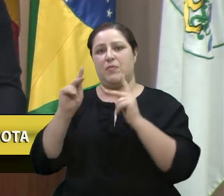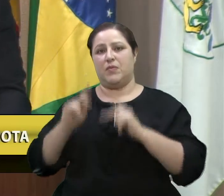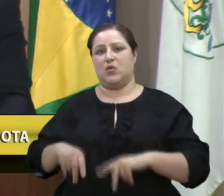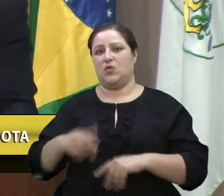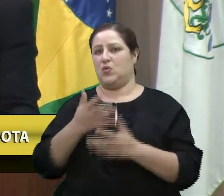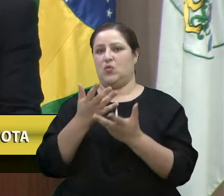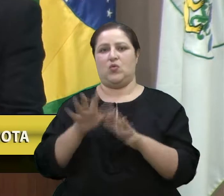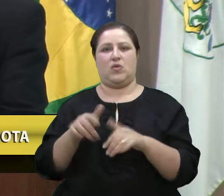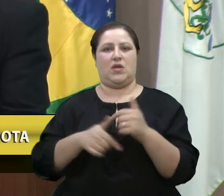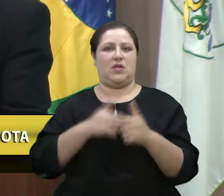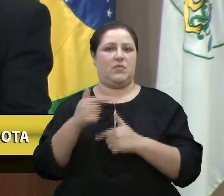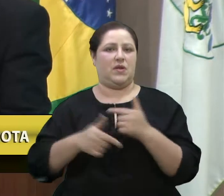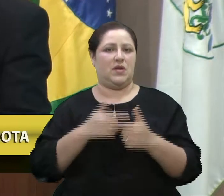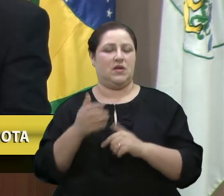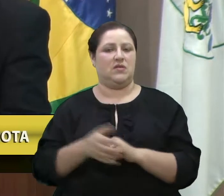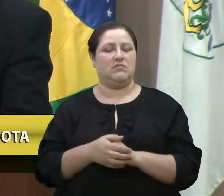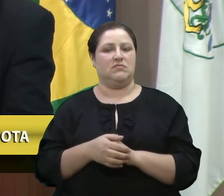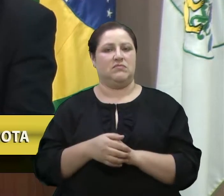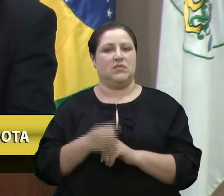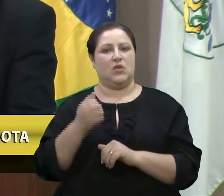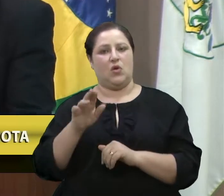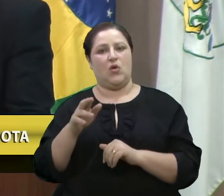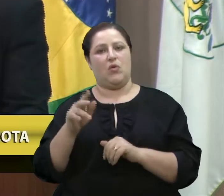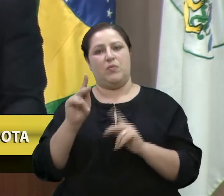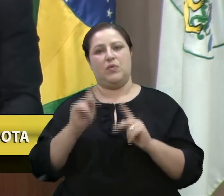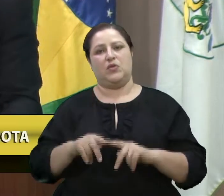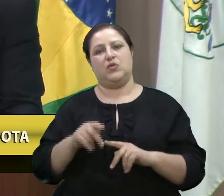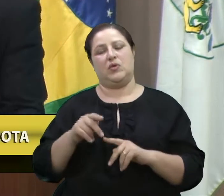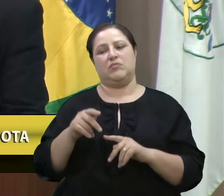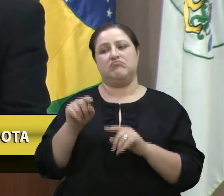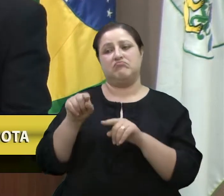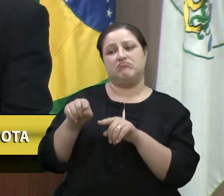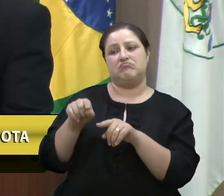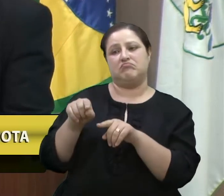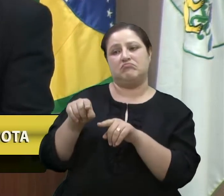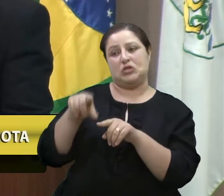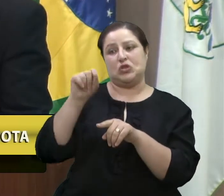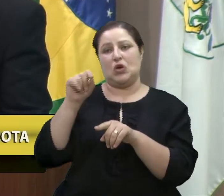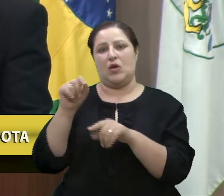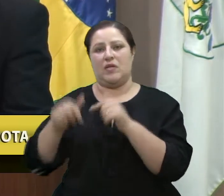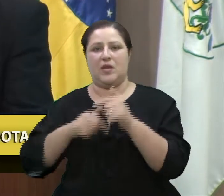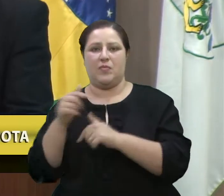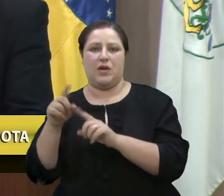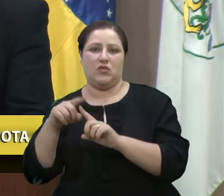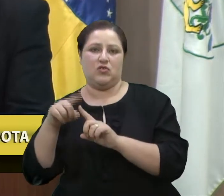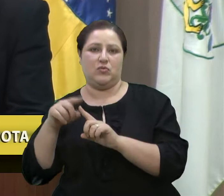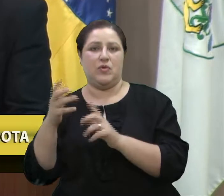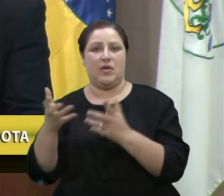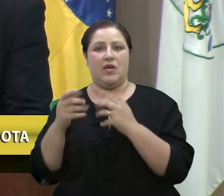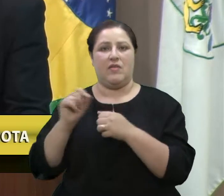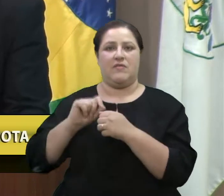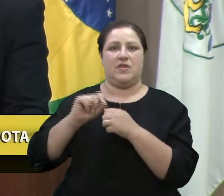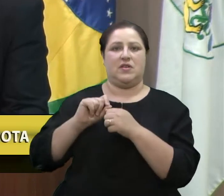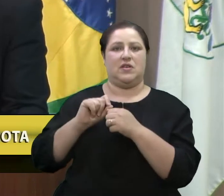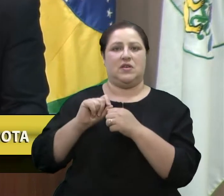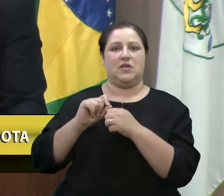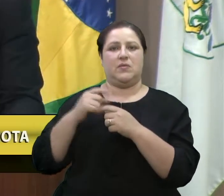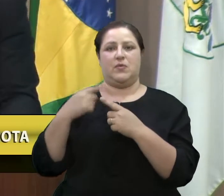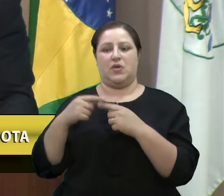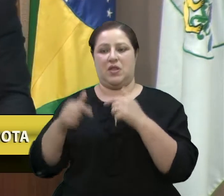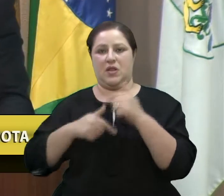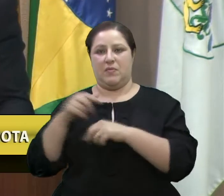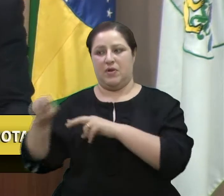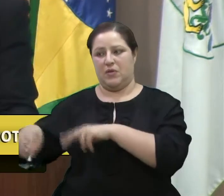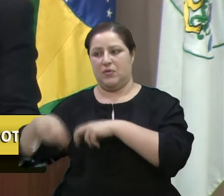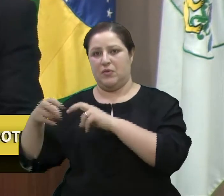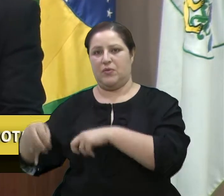trabalhar ou se dão ao luxo de escolher o trabalho, que querem realizar, pois o trabalho no campo